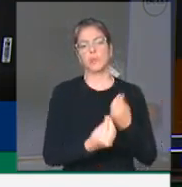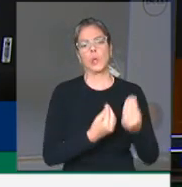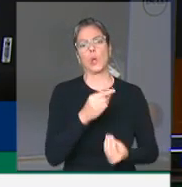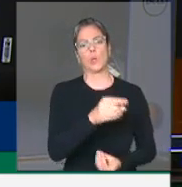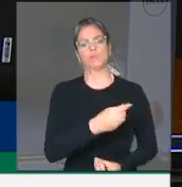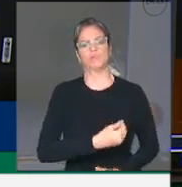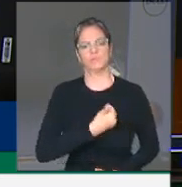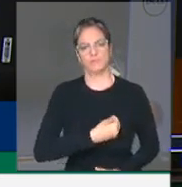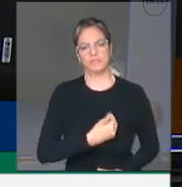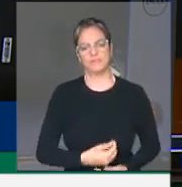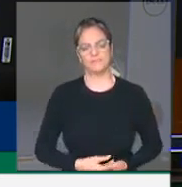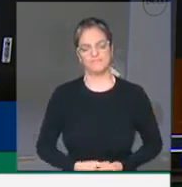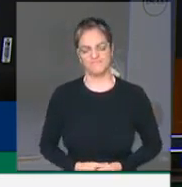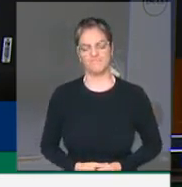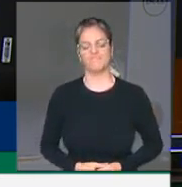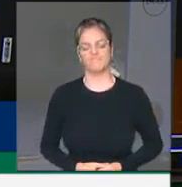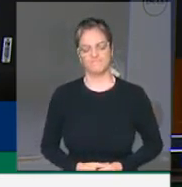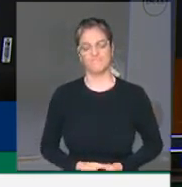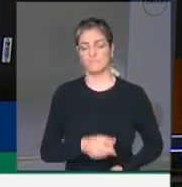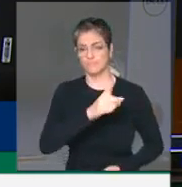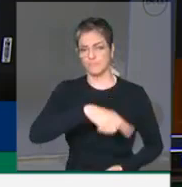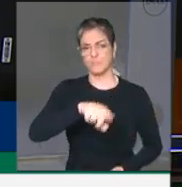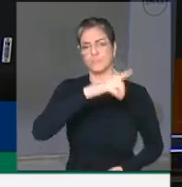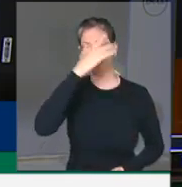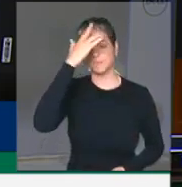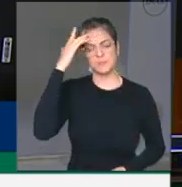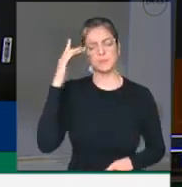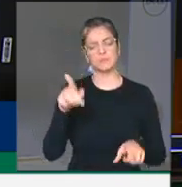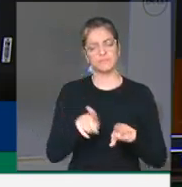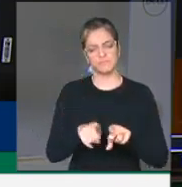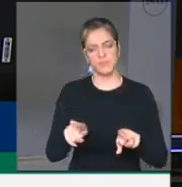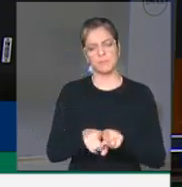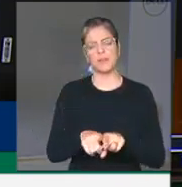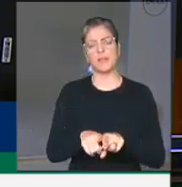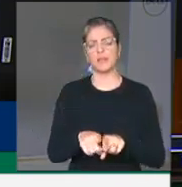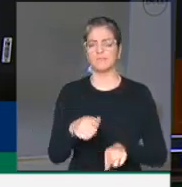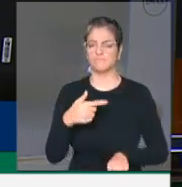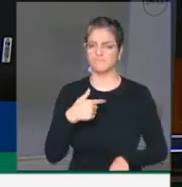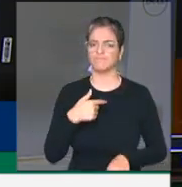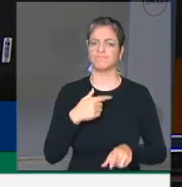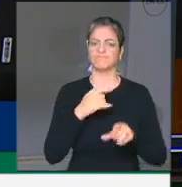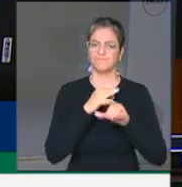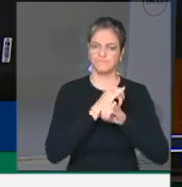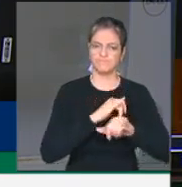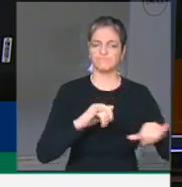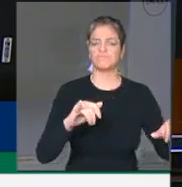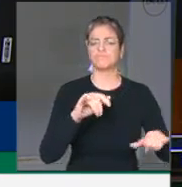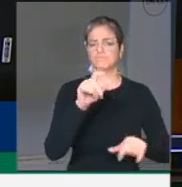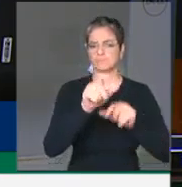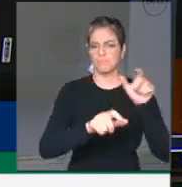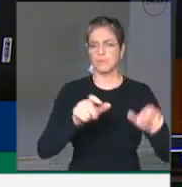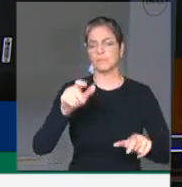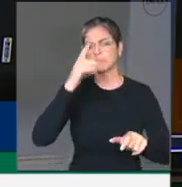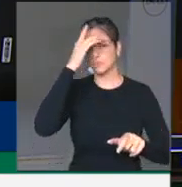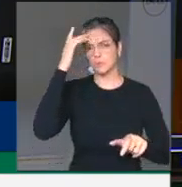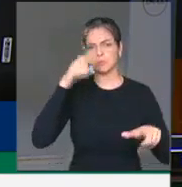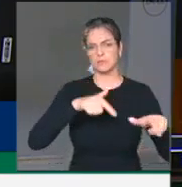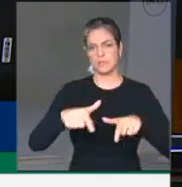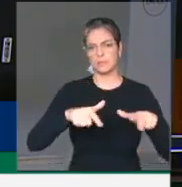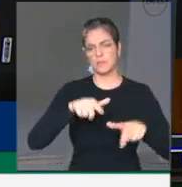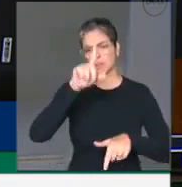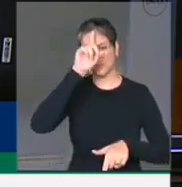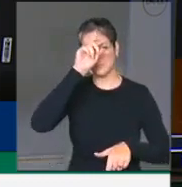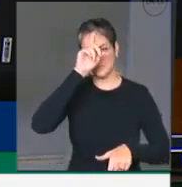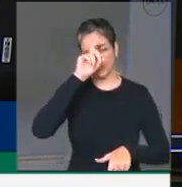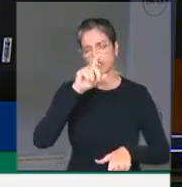Dirijo-me também a esses verdadeiros heróis, os que sacrificam as próprias vidas e o convívio familiar, fazendo